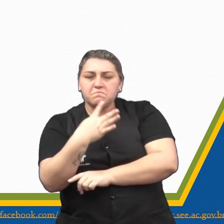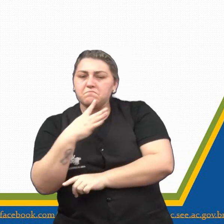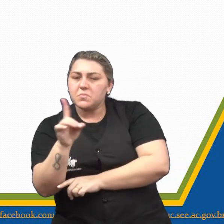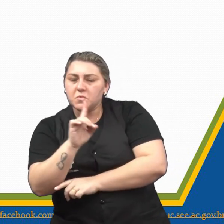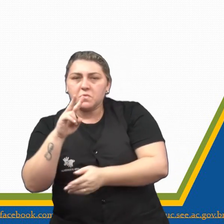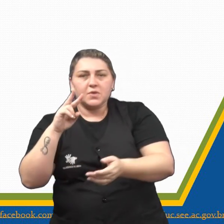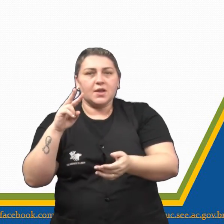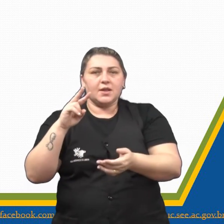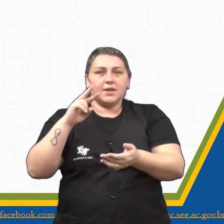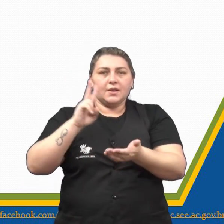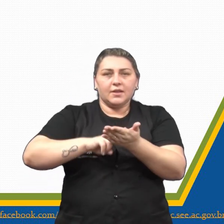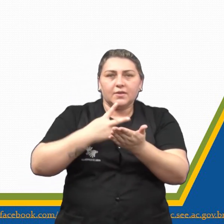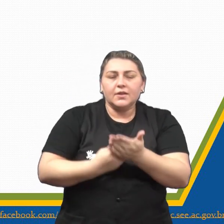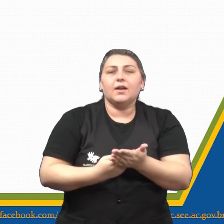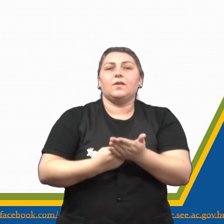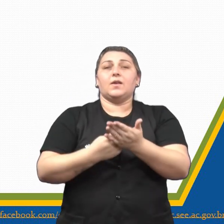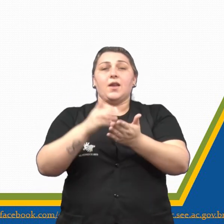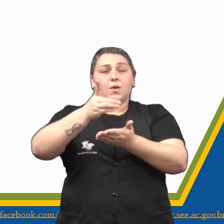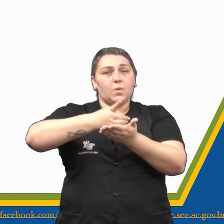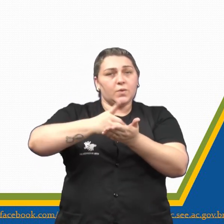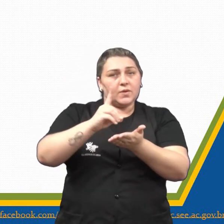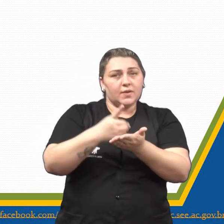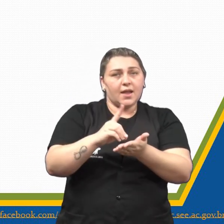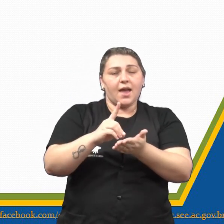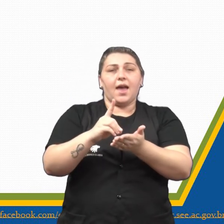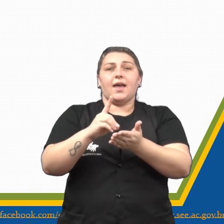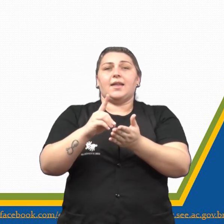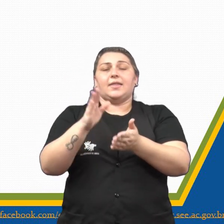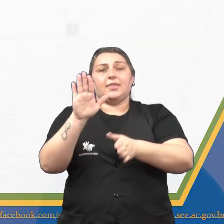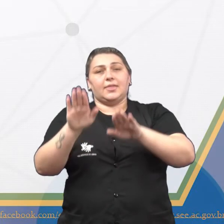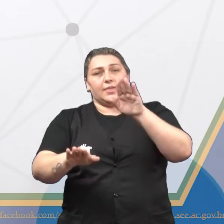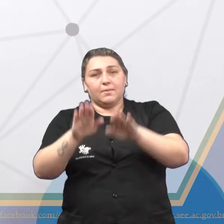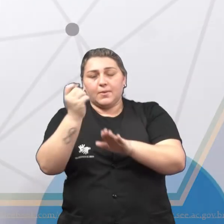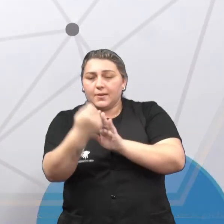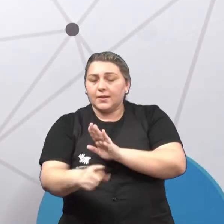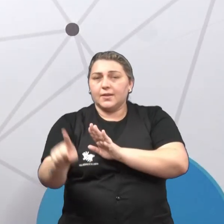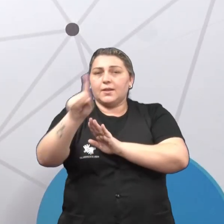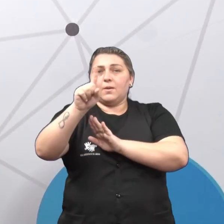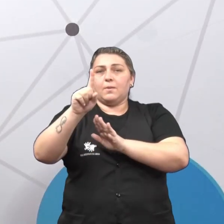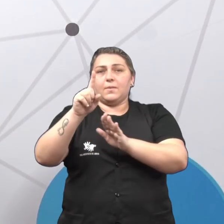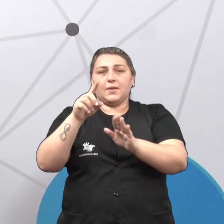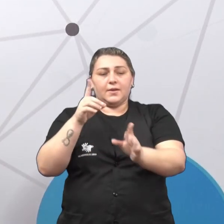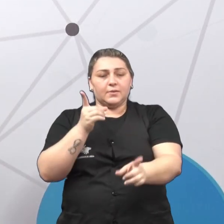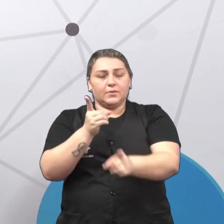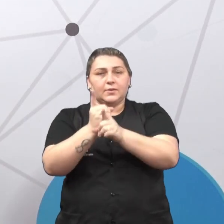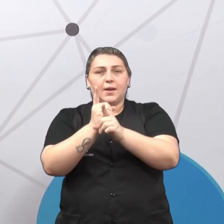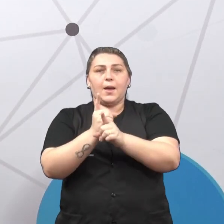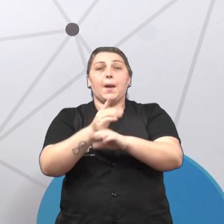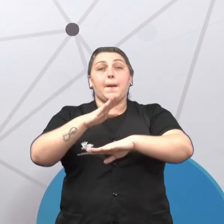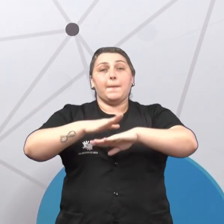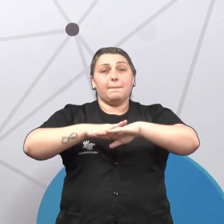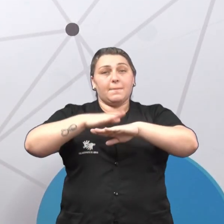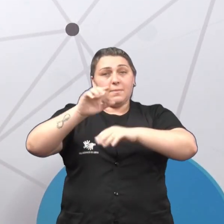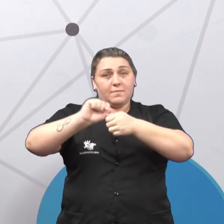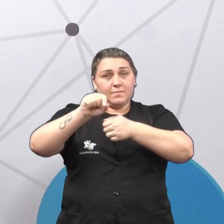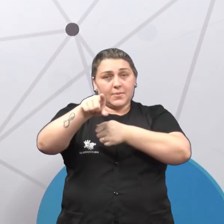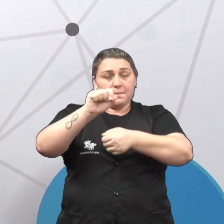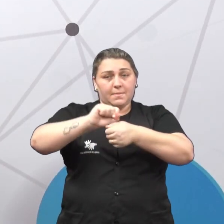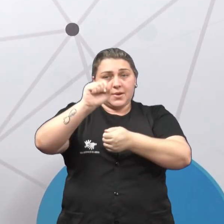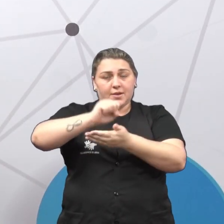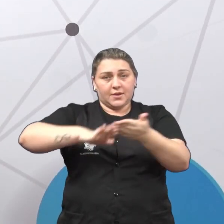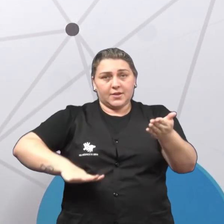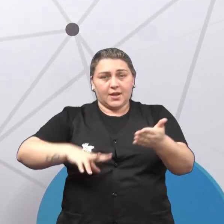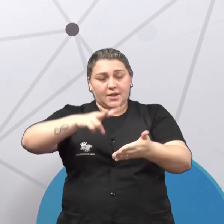a tradução. E o dicionário nem sempre precisará ser consultado, tá bom? Para fazer mais exercícios, certo?